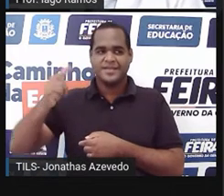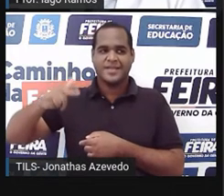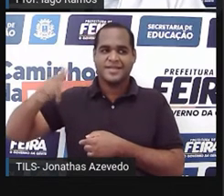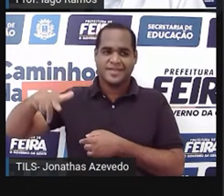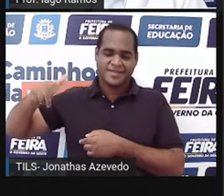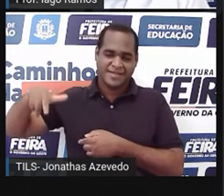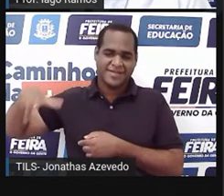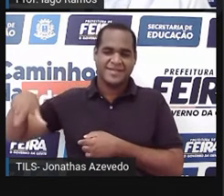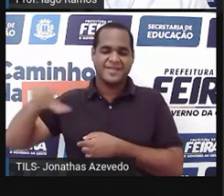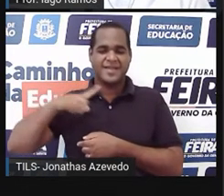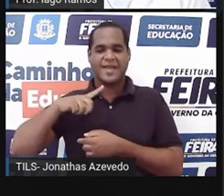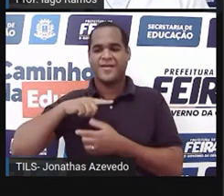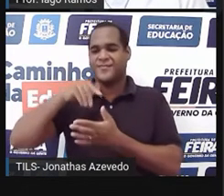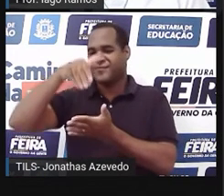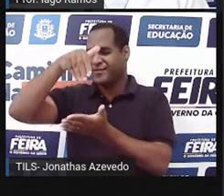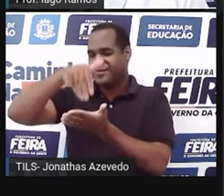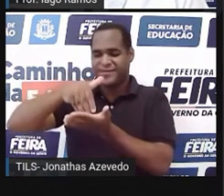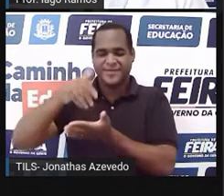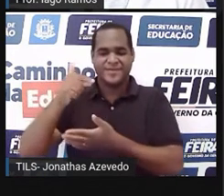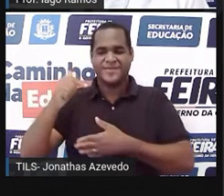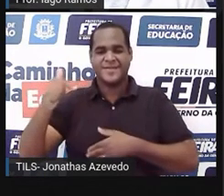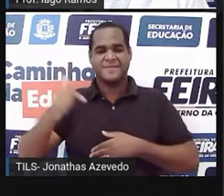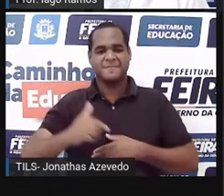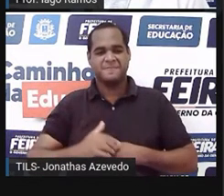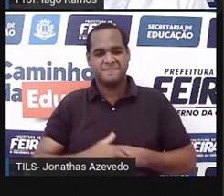infinitamente. Olha só que bacana.